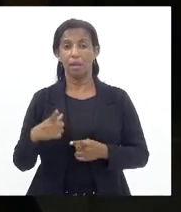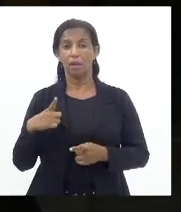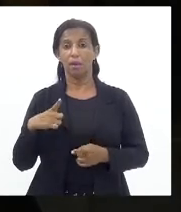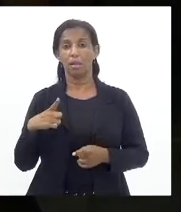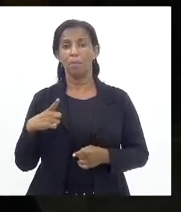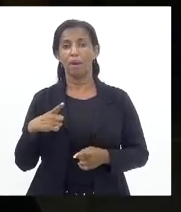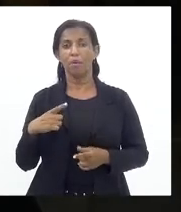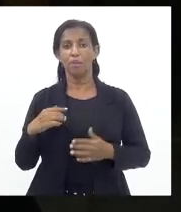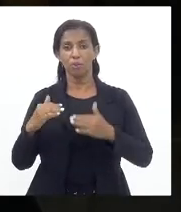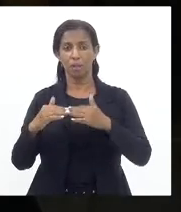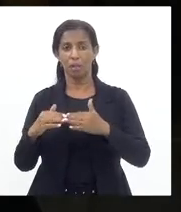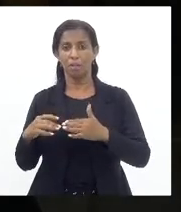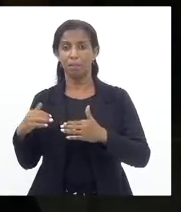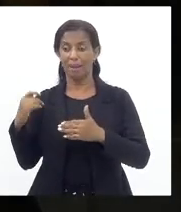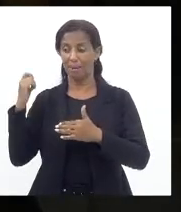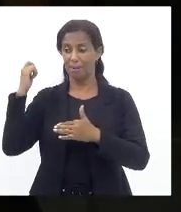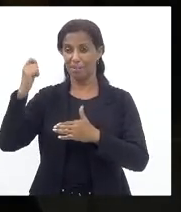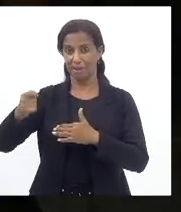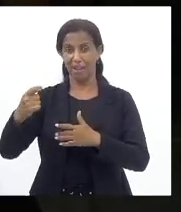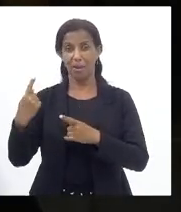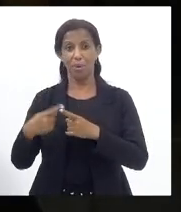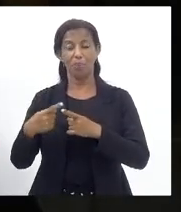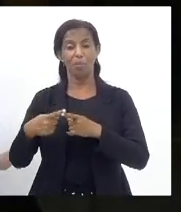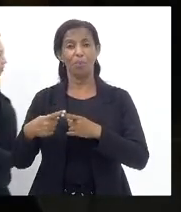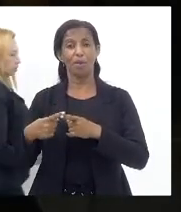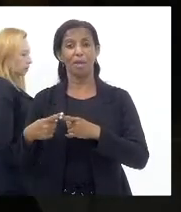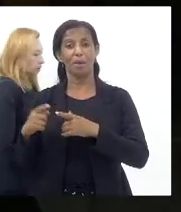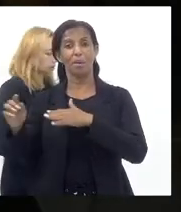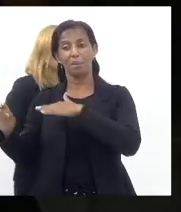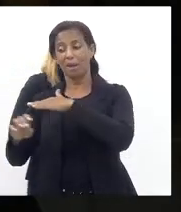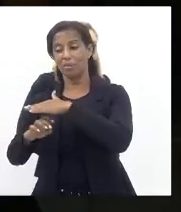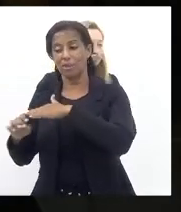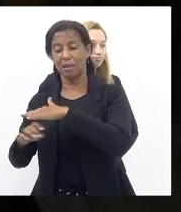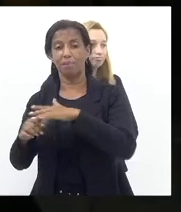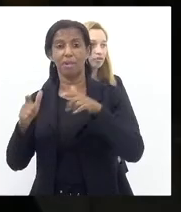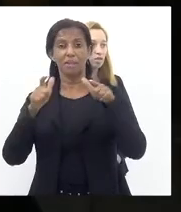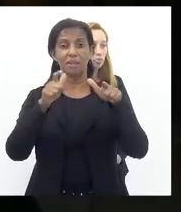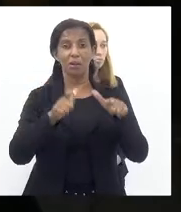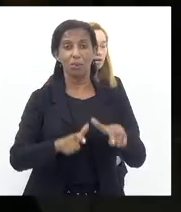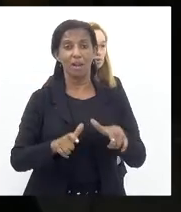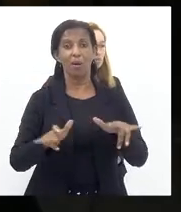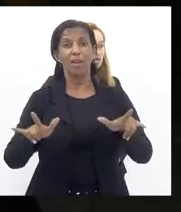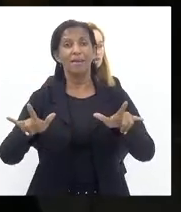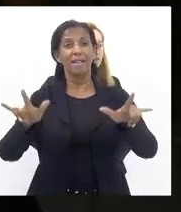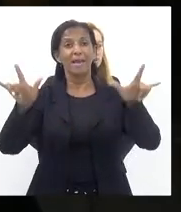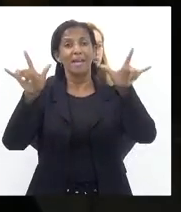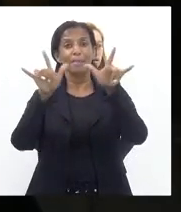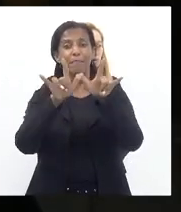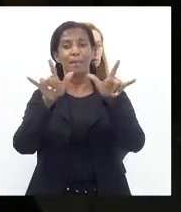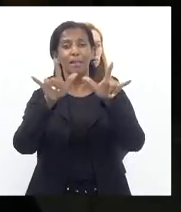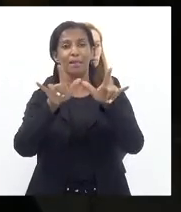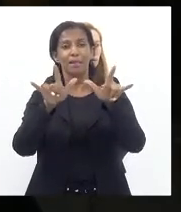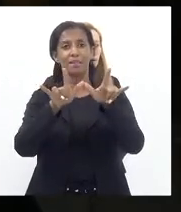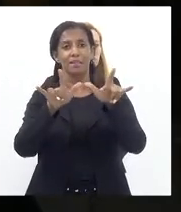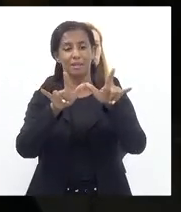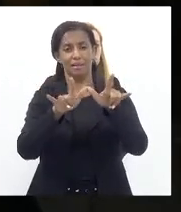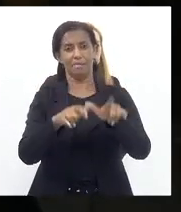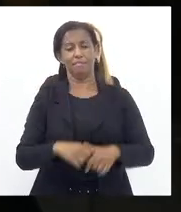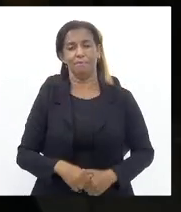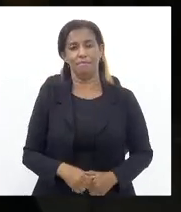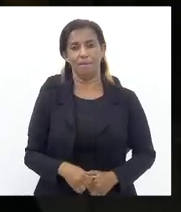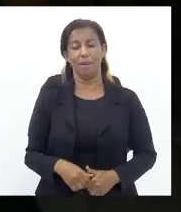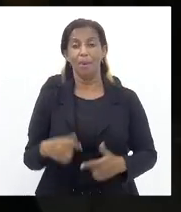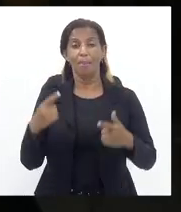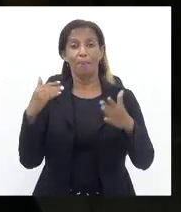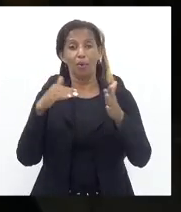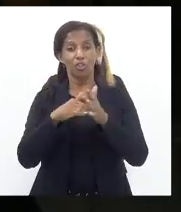sobrepreço Da distribuidora Local Que é a milícia Então pode Custar